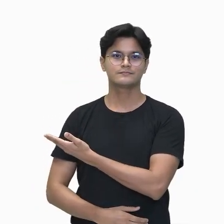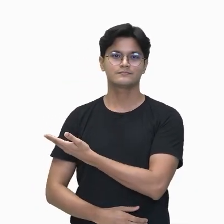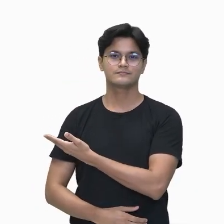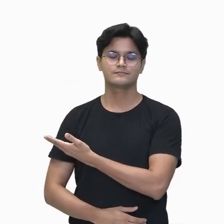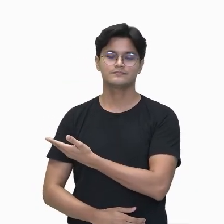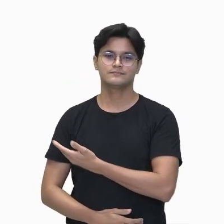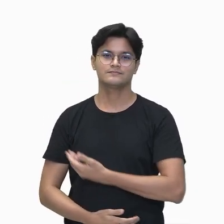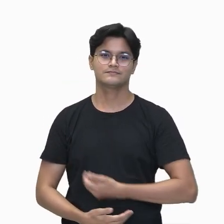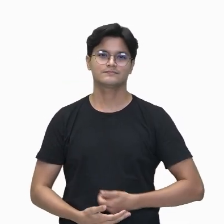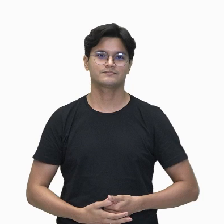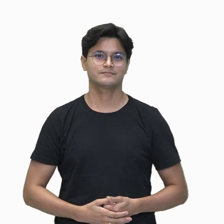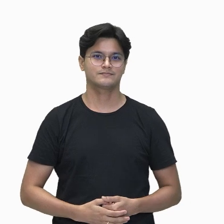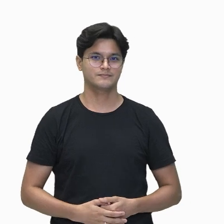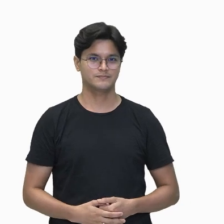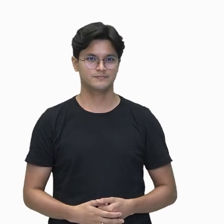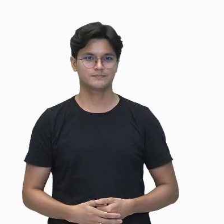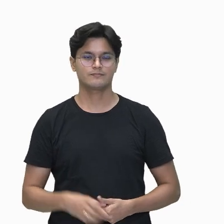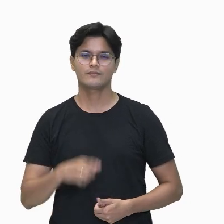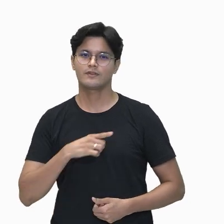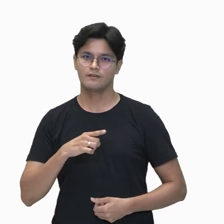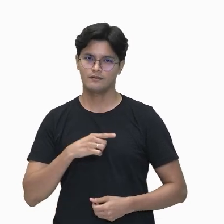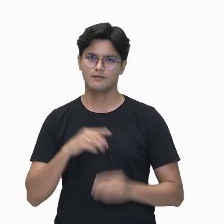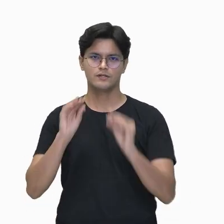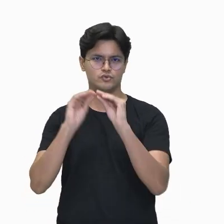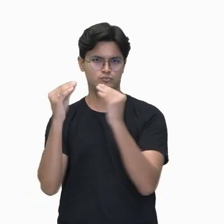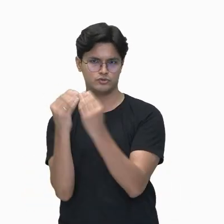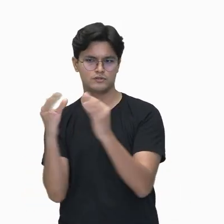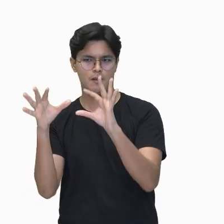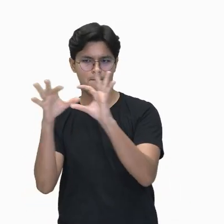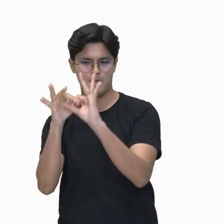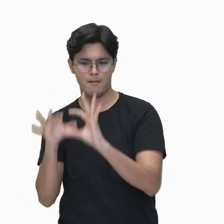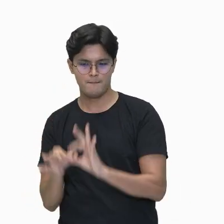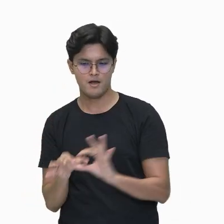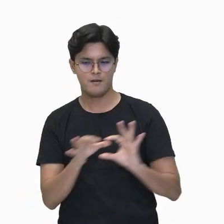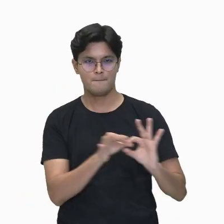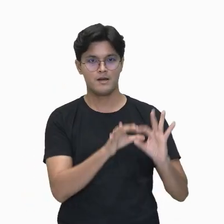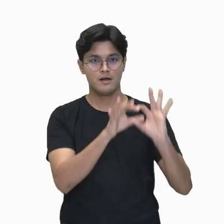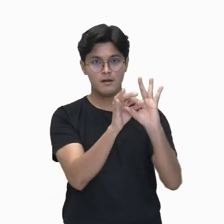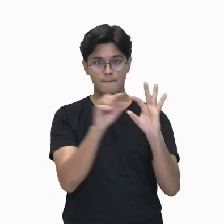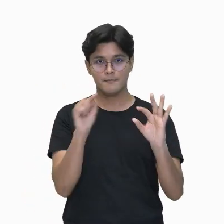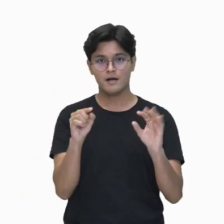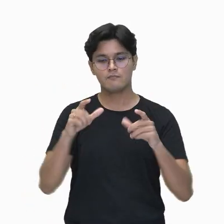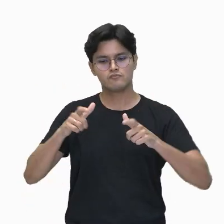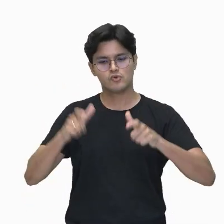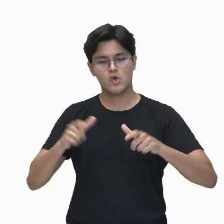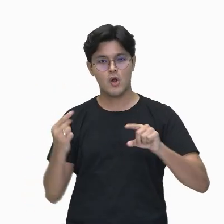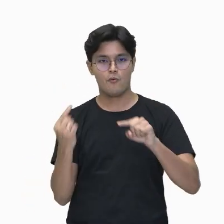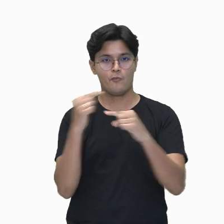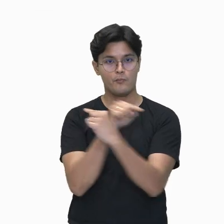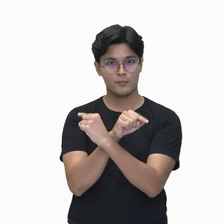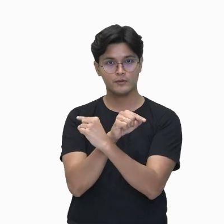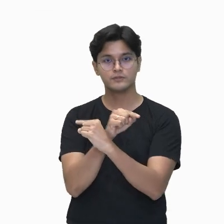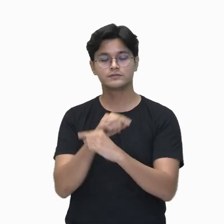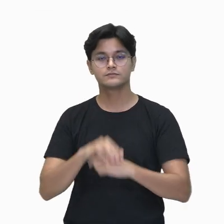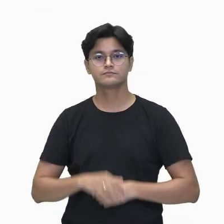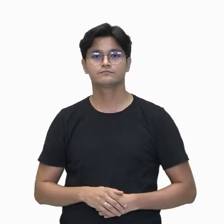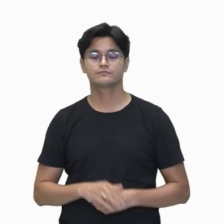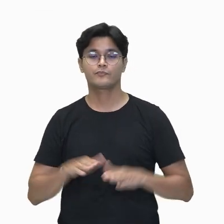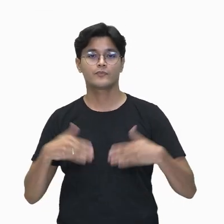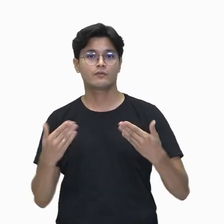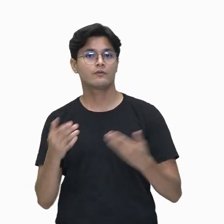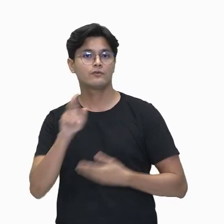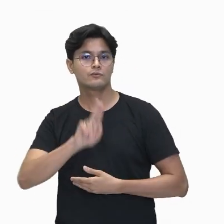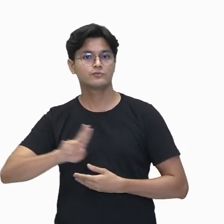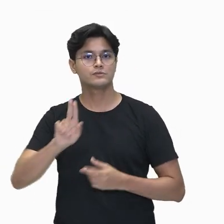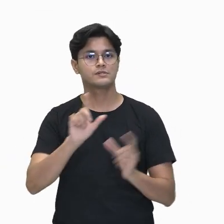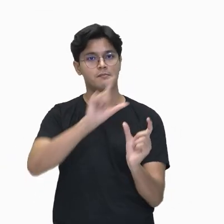está agora os ligantes, eles estão em lados opostos, né? Então, eu vou colocar ali o prefixo trans.